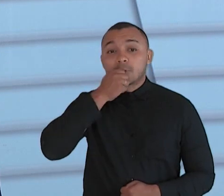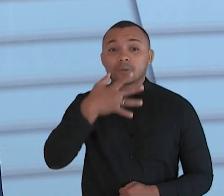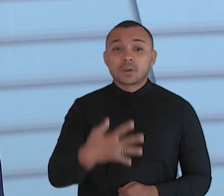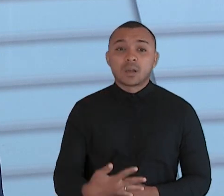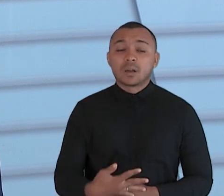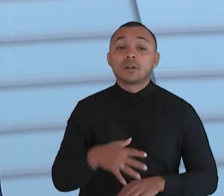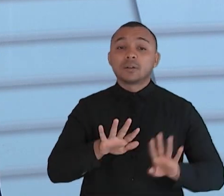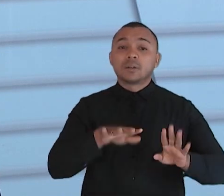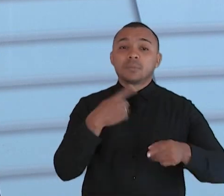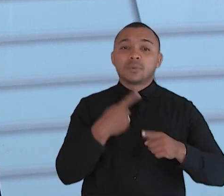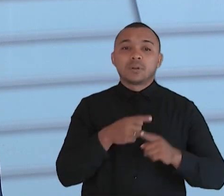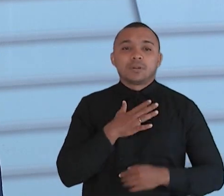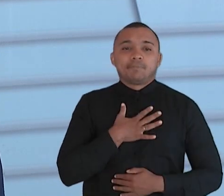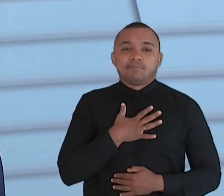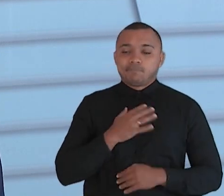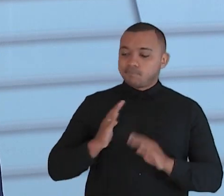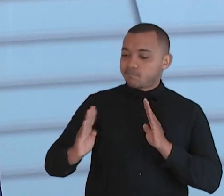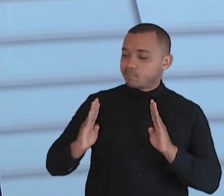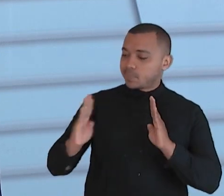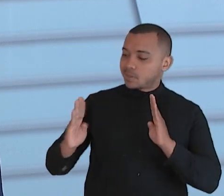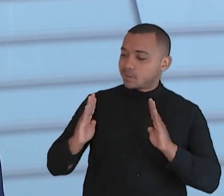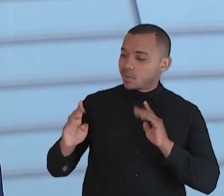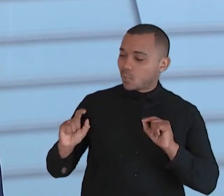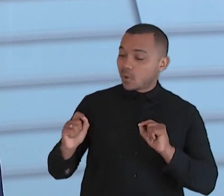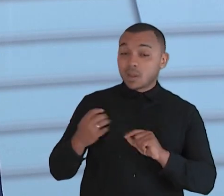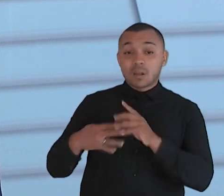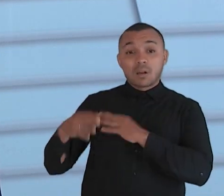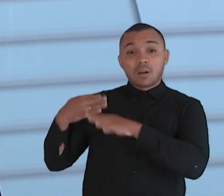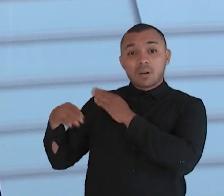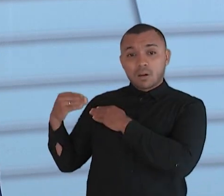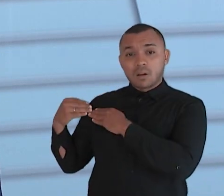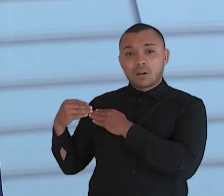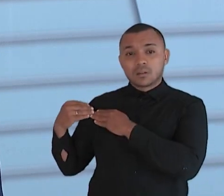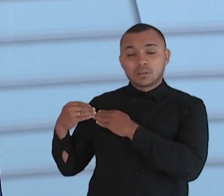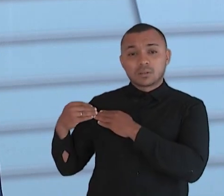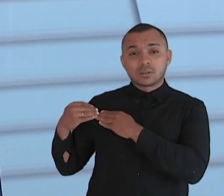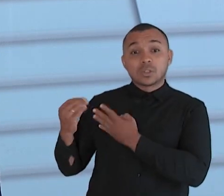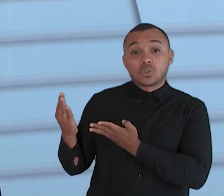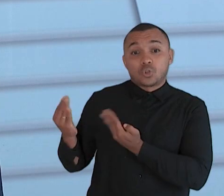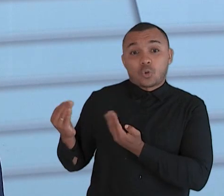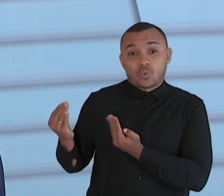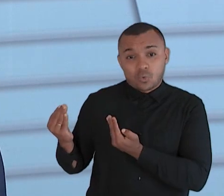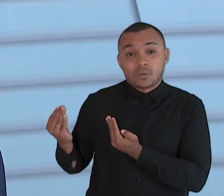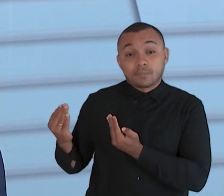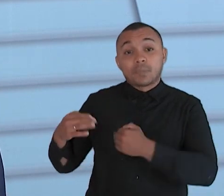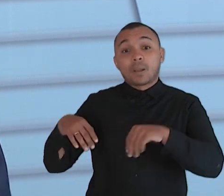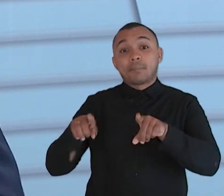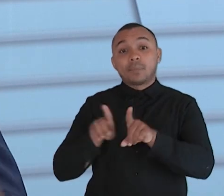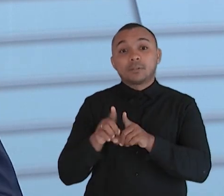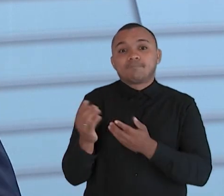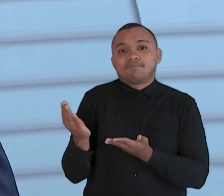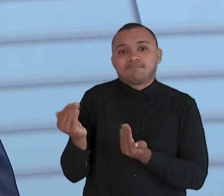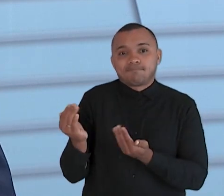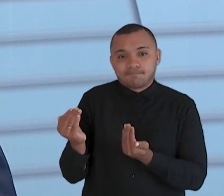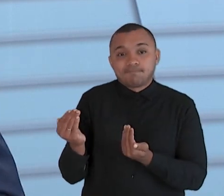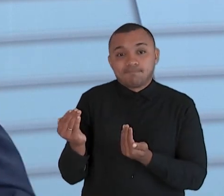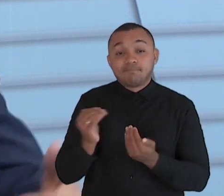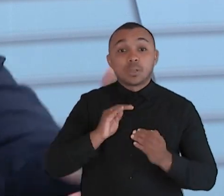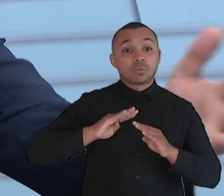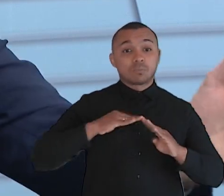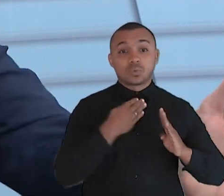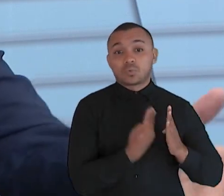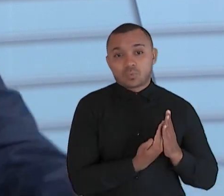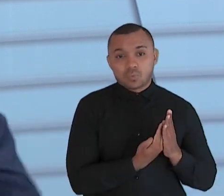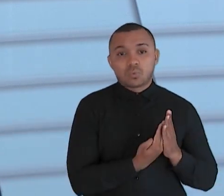foi a minha fase na adolescência e na juventude. Escolas, como eu